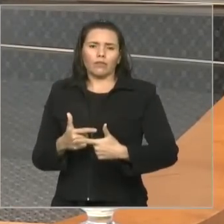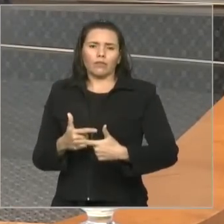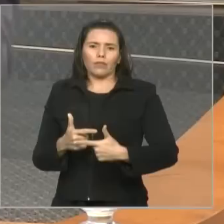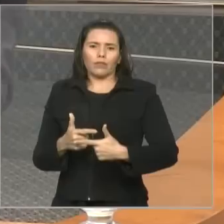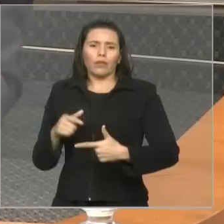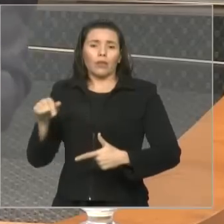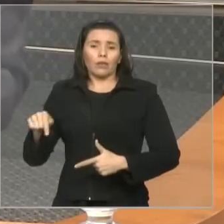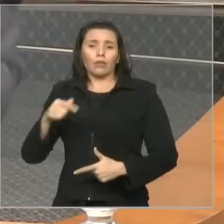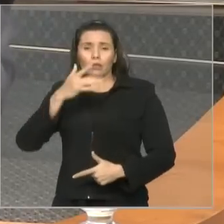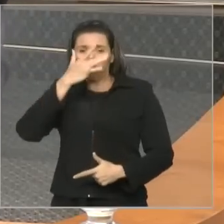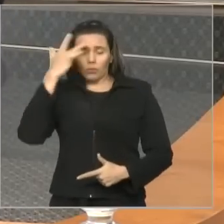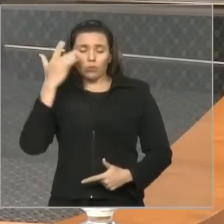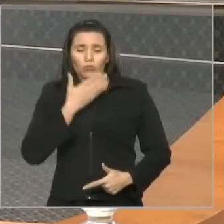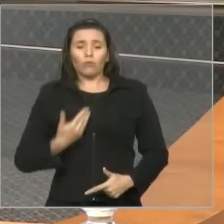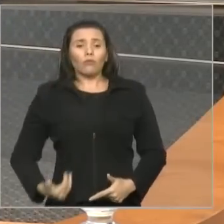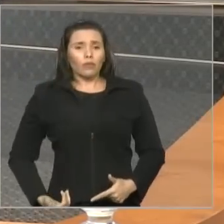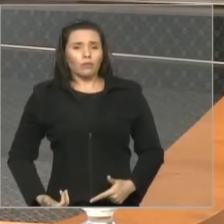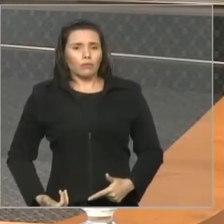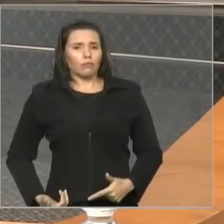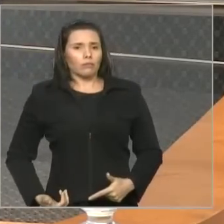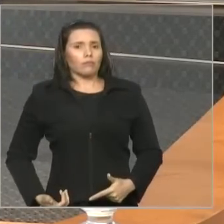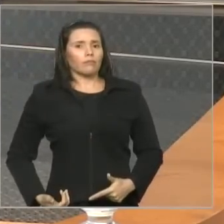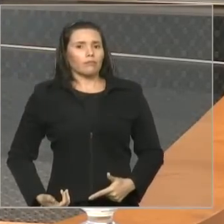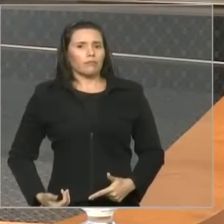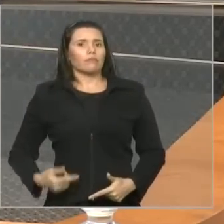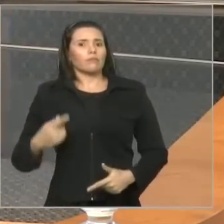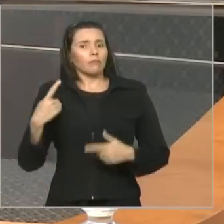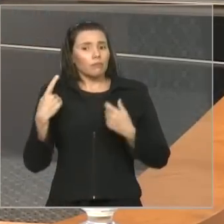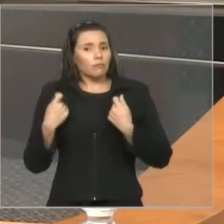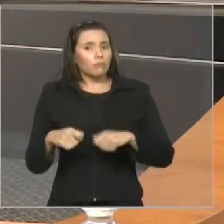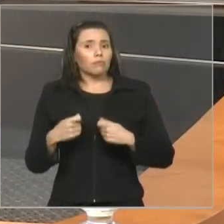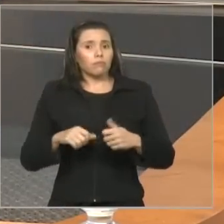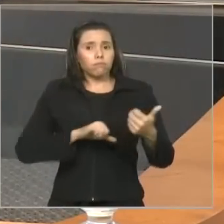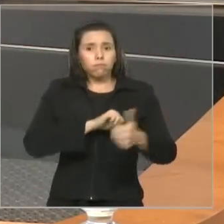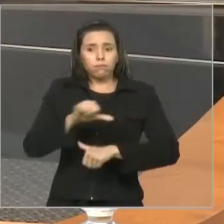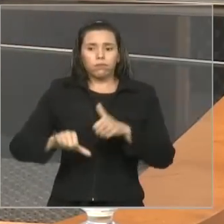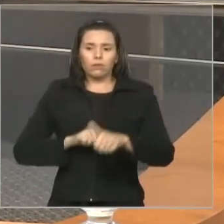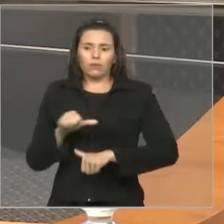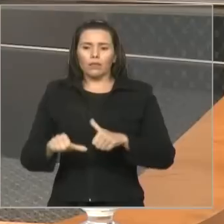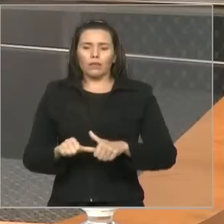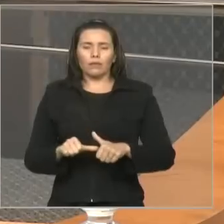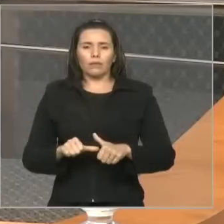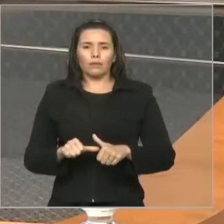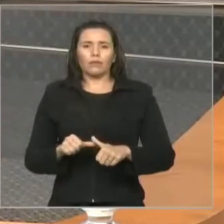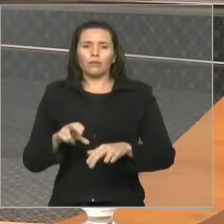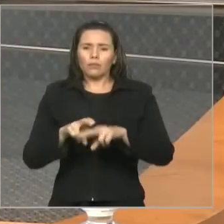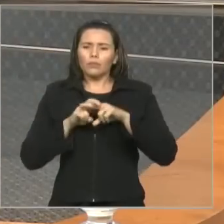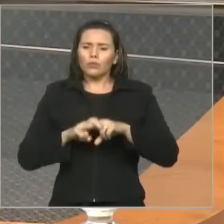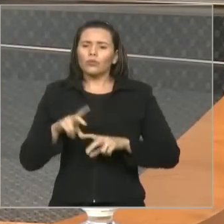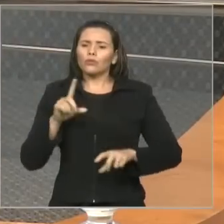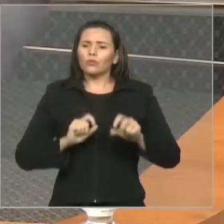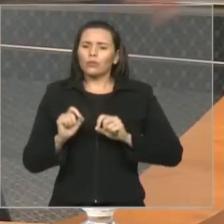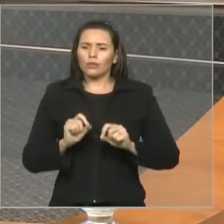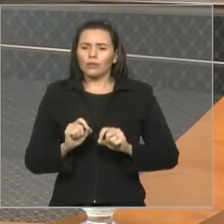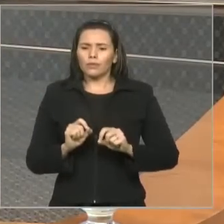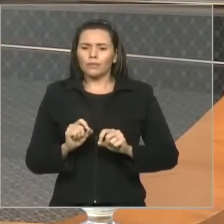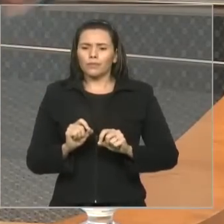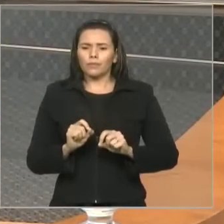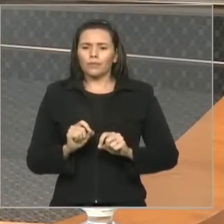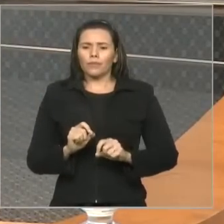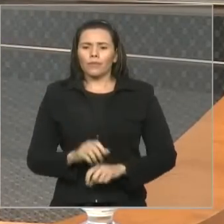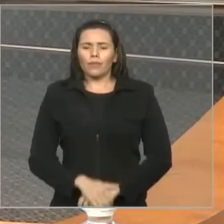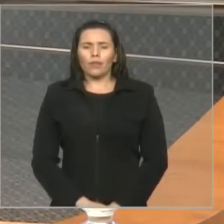criar todo esse invólucro de dizer que o parlamento é o sustentáculo da democracia, e negar isso, é